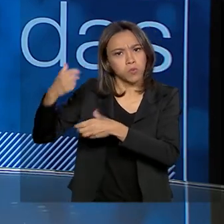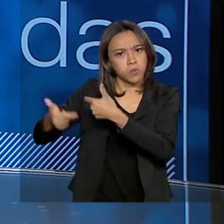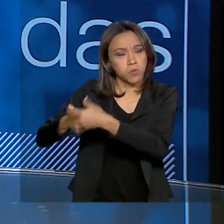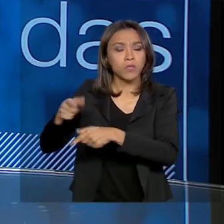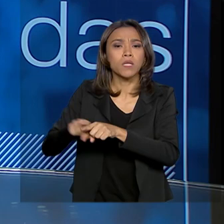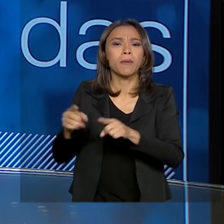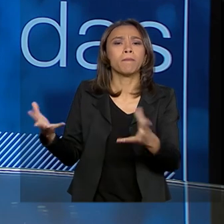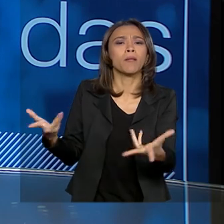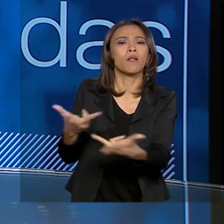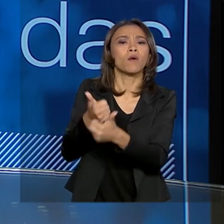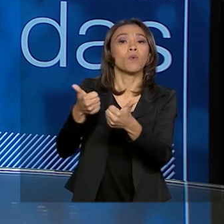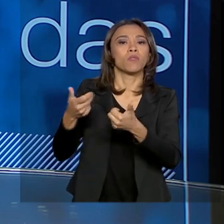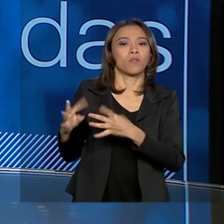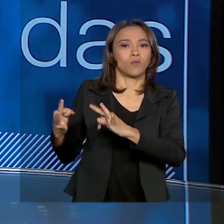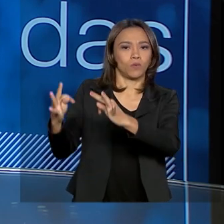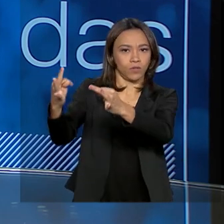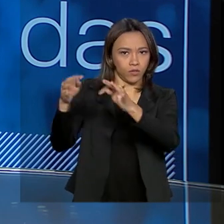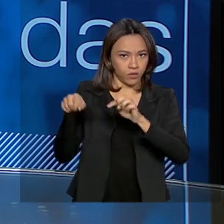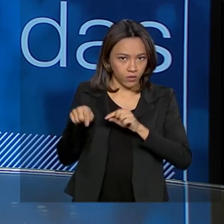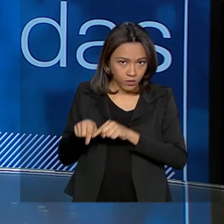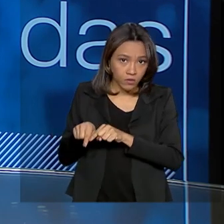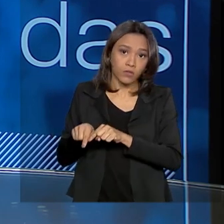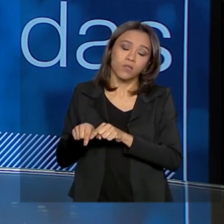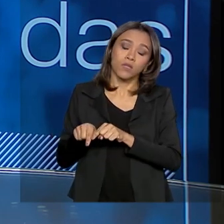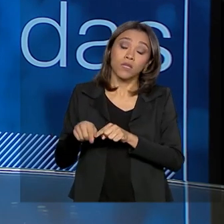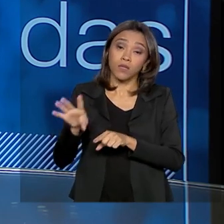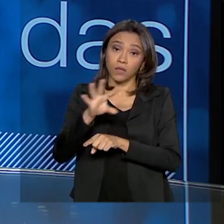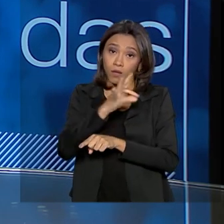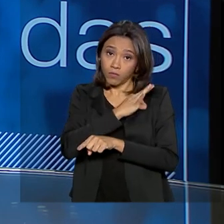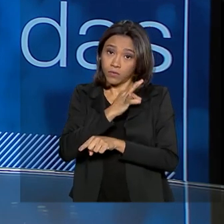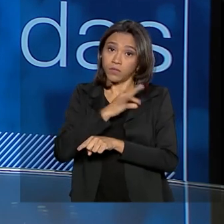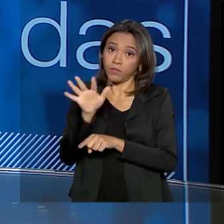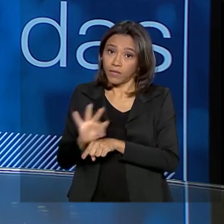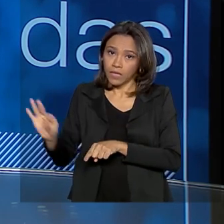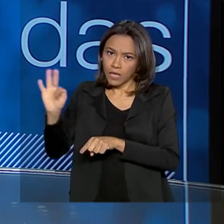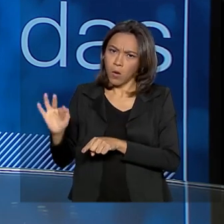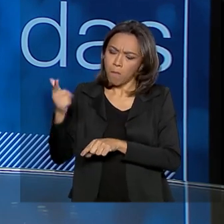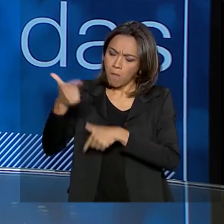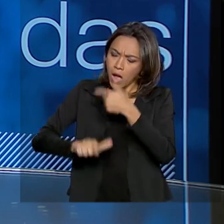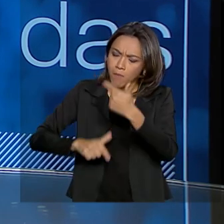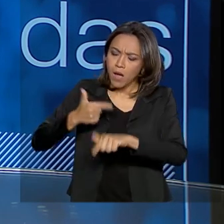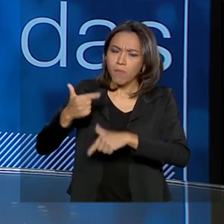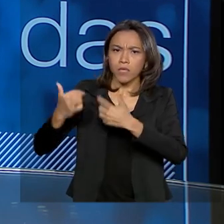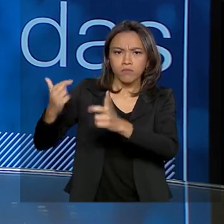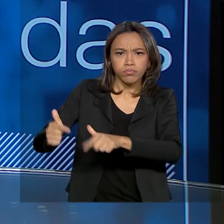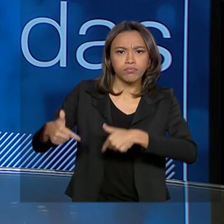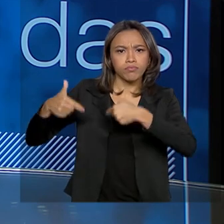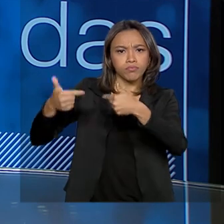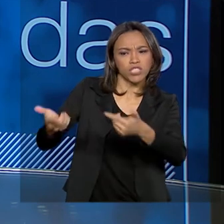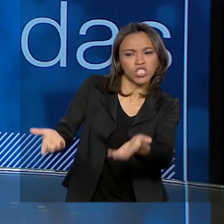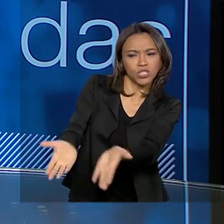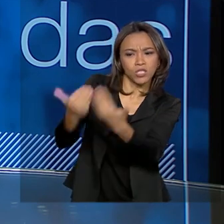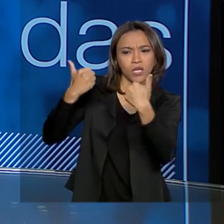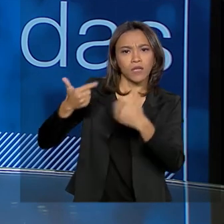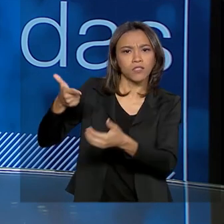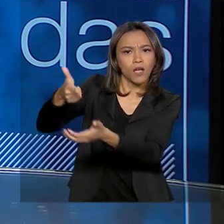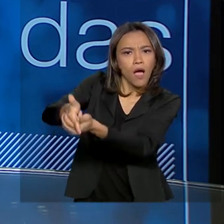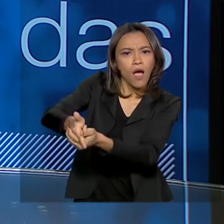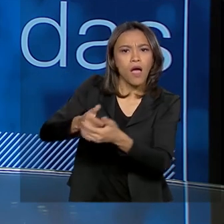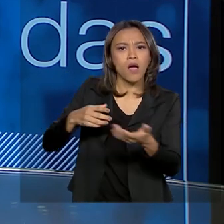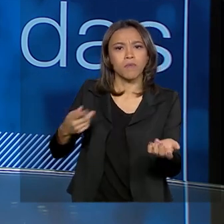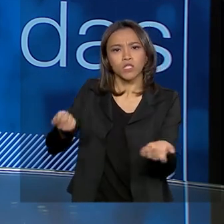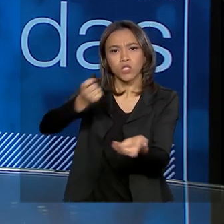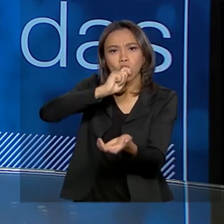tecnologia, tem feito com que a instituição amplie a sua participação na retirada de drogas, de armas, de